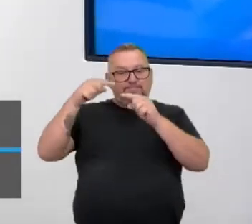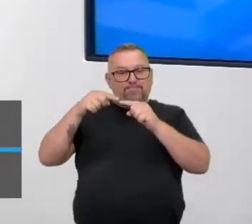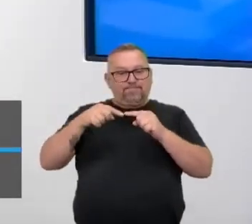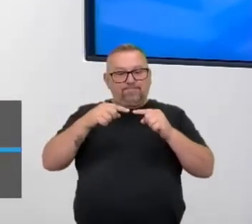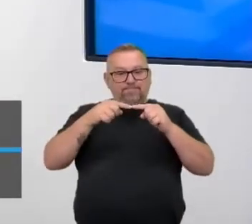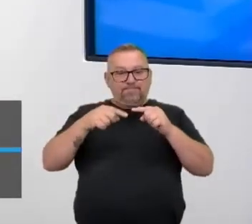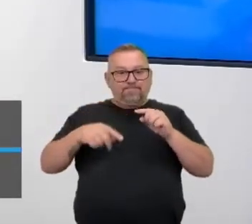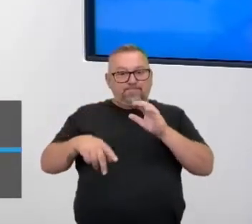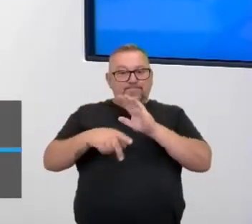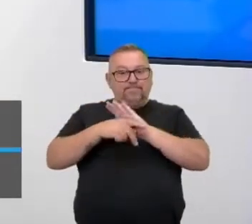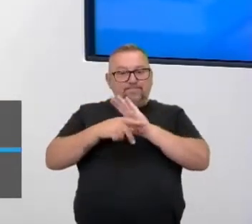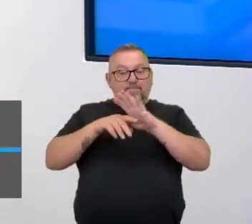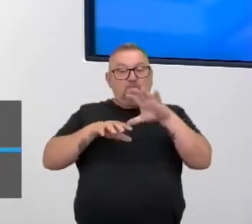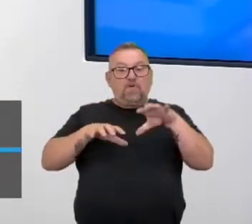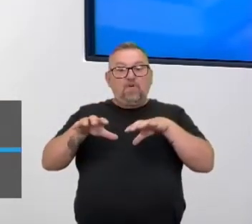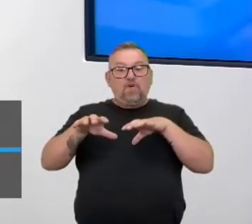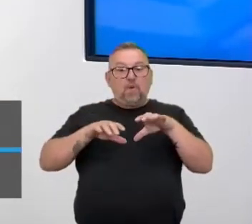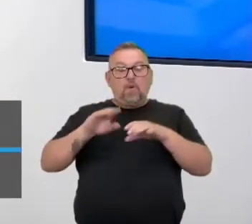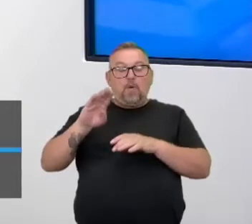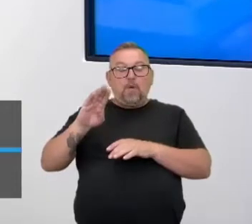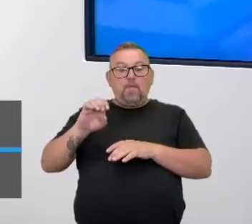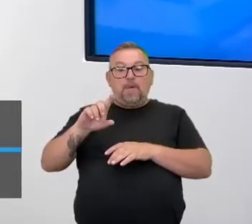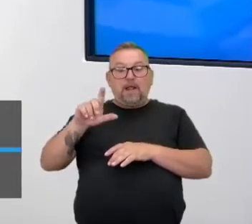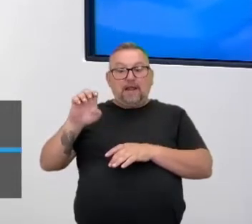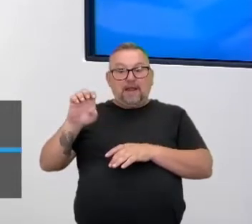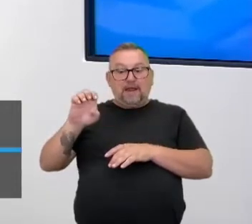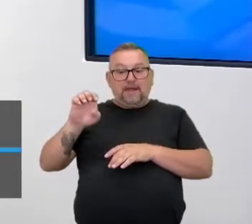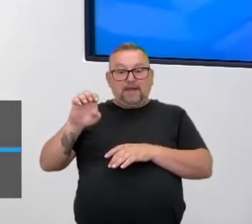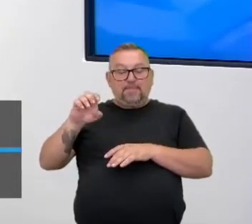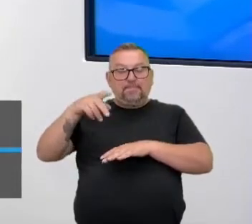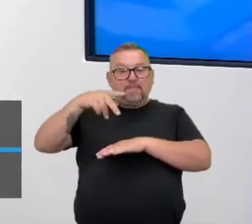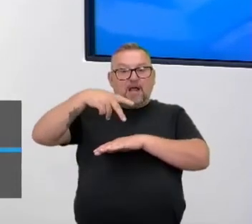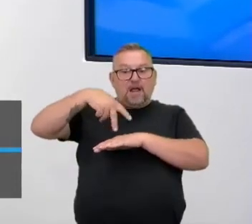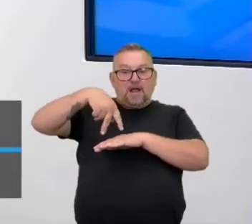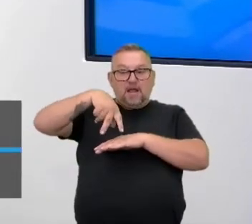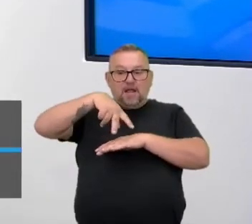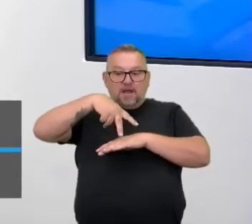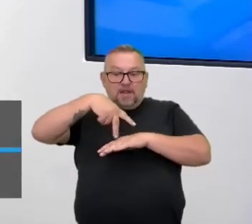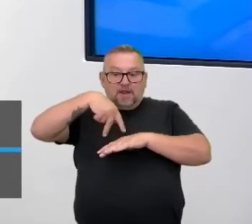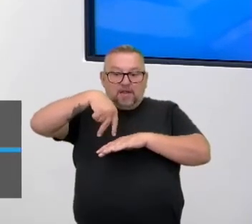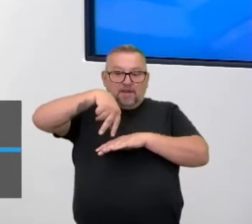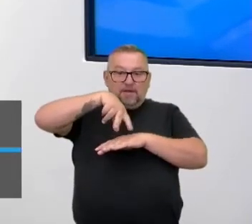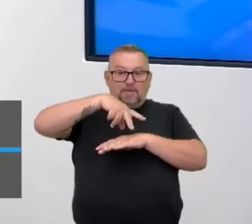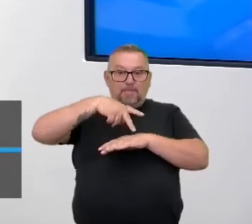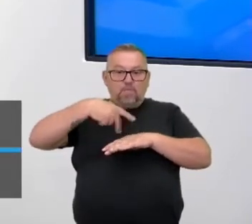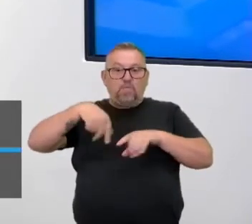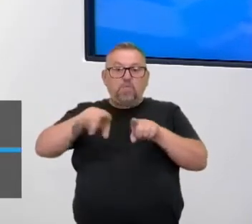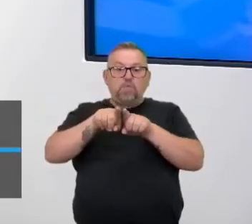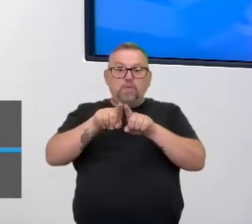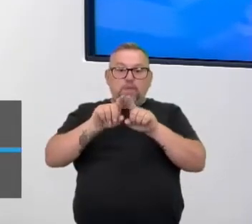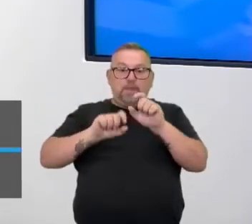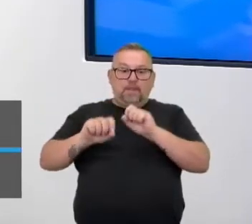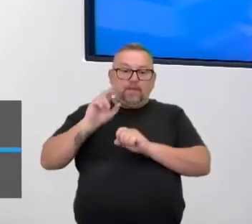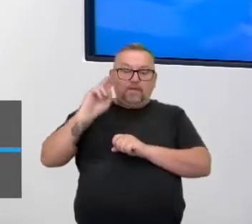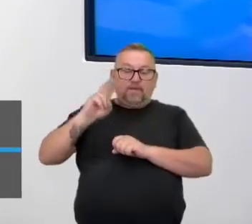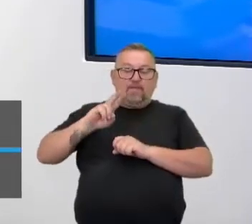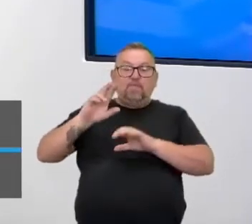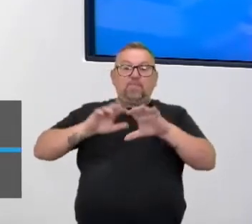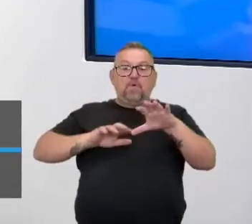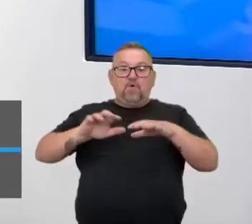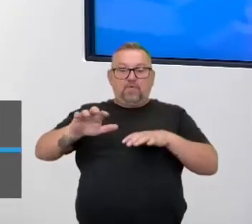com os movimentos do balé, eu faço isso. Eu vejo também algumas coisas, eu gosto muito nessa questão da energia do movimento.